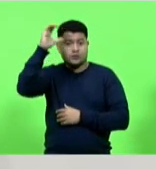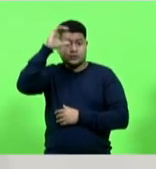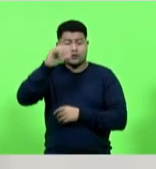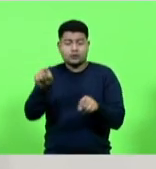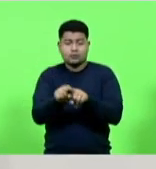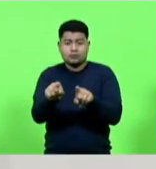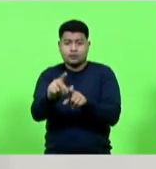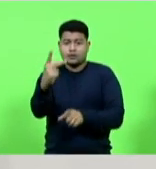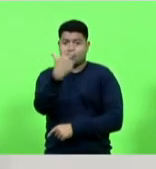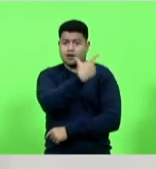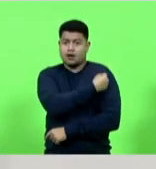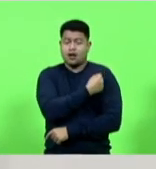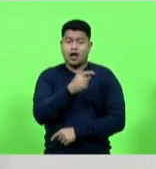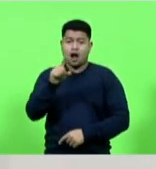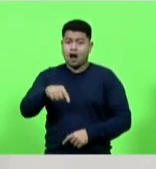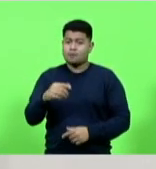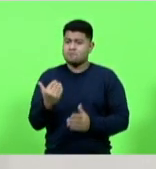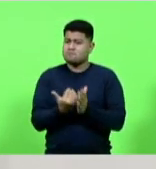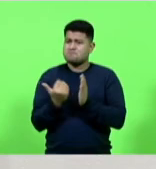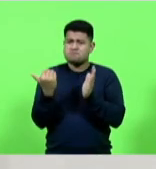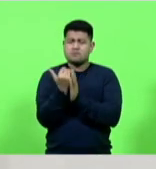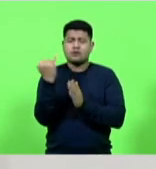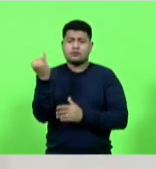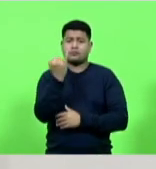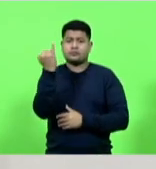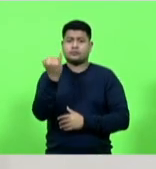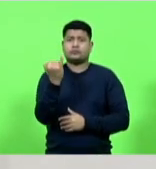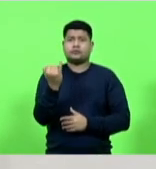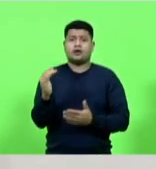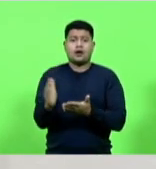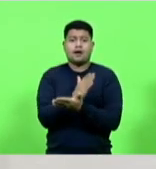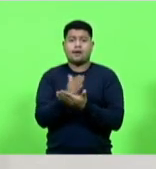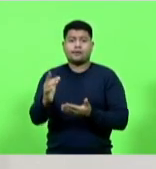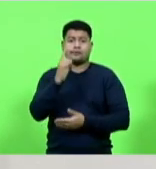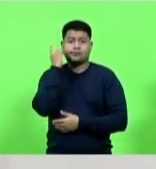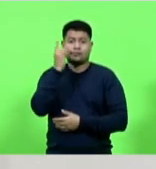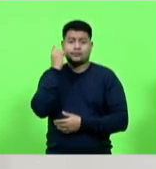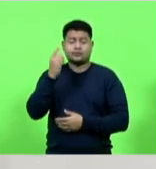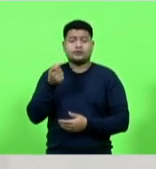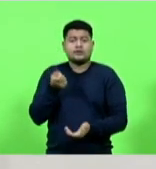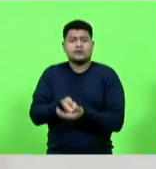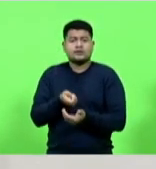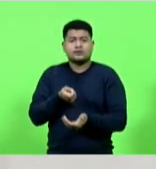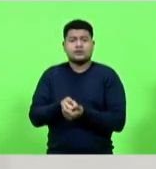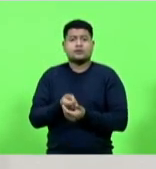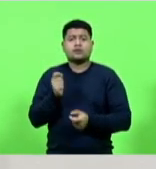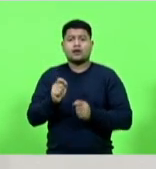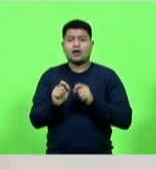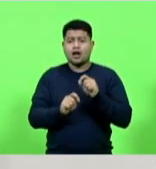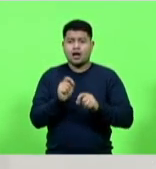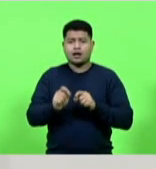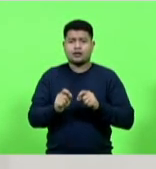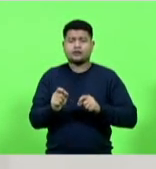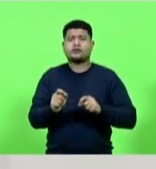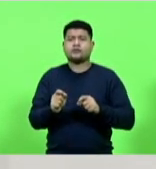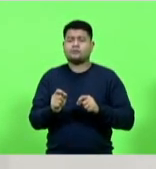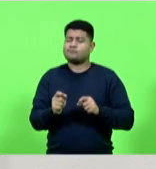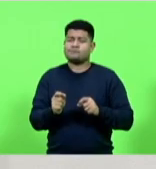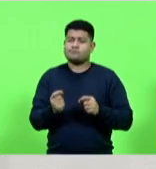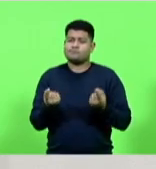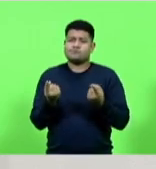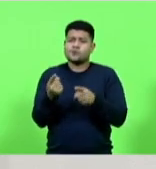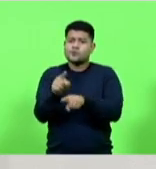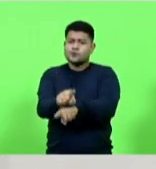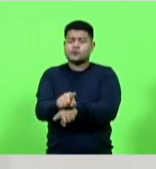são mais do que nunca fundamentais alguns deputados ainda insistem em distorcer o princípio constitucional da